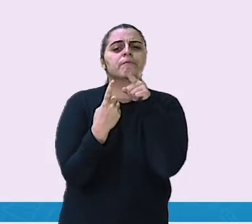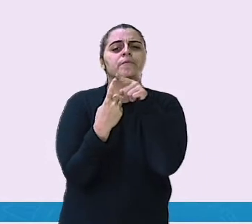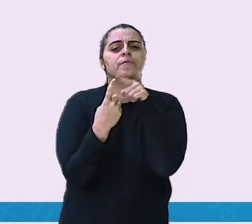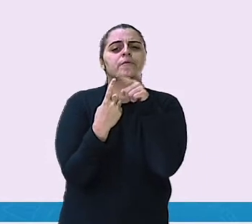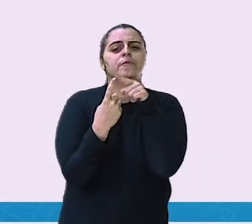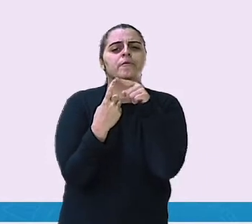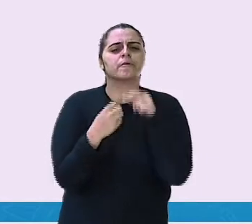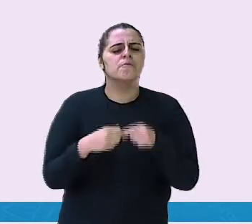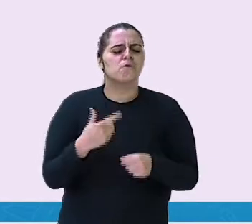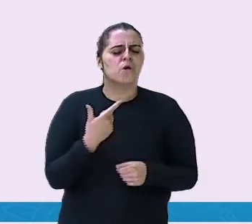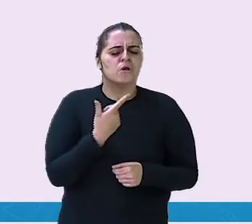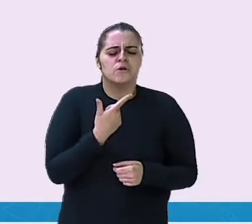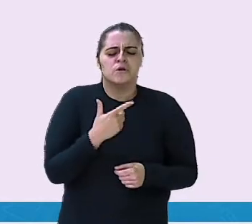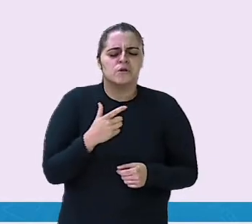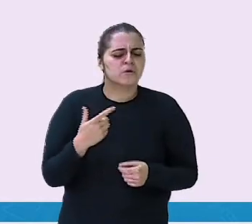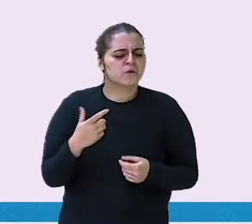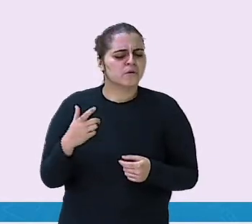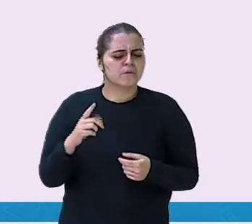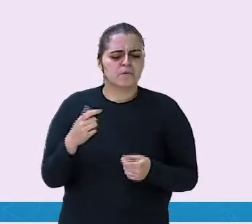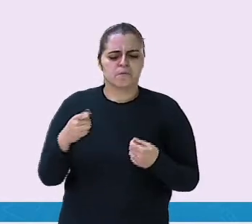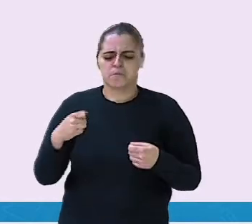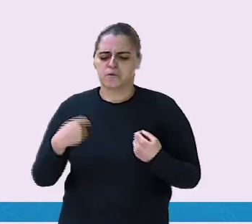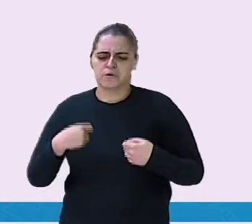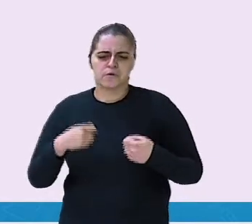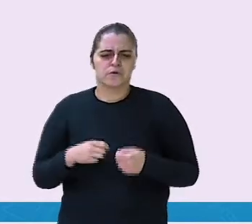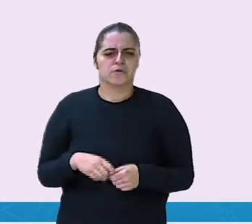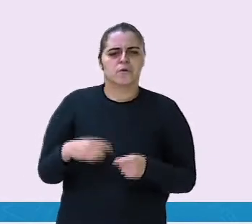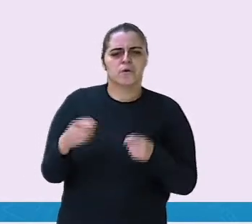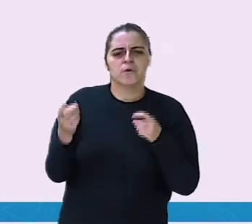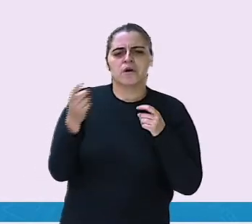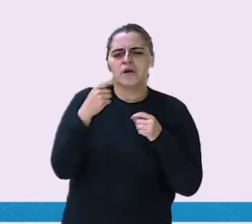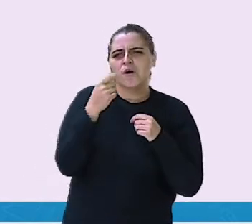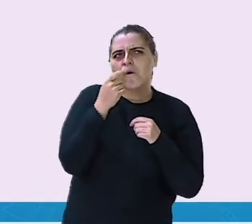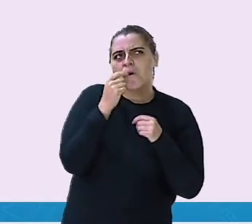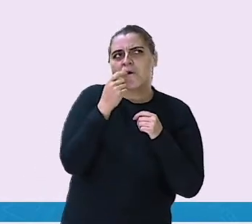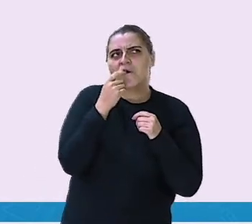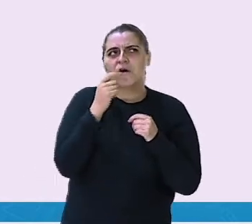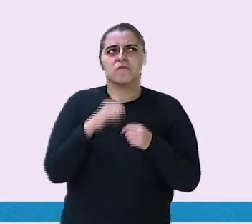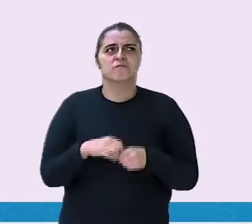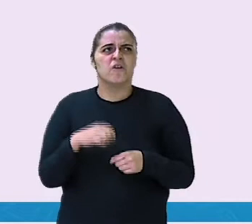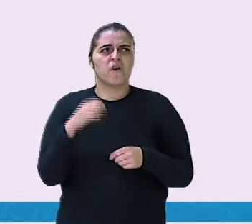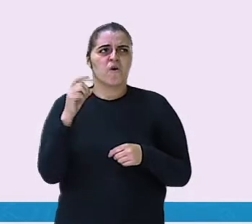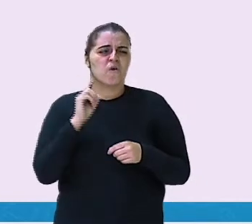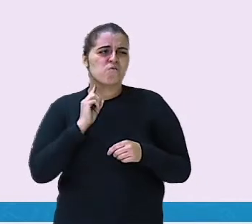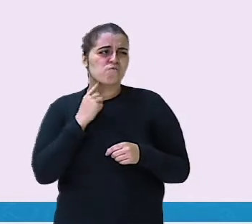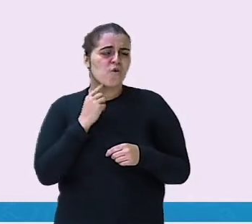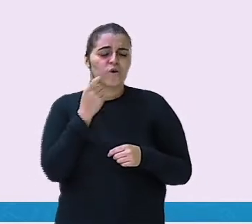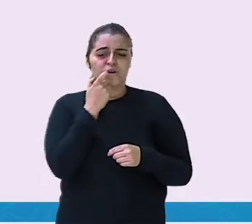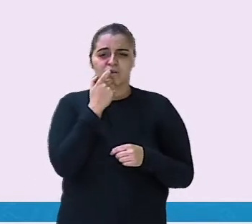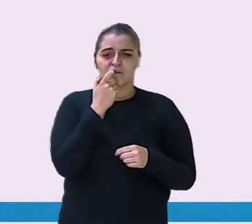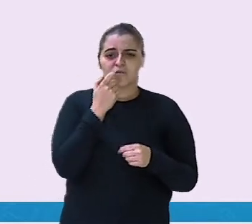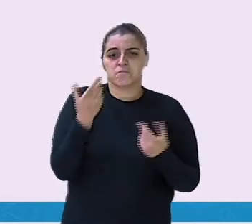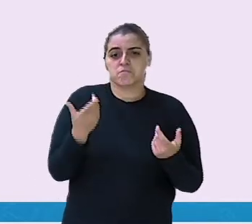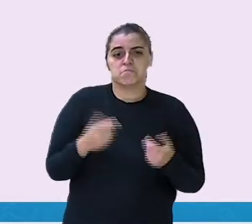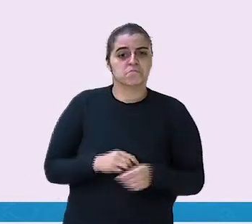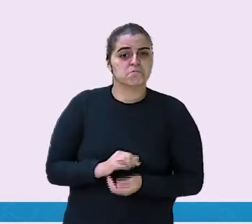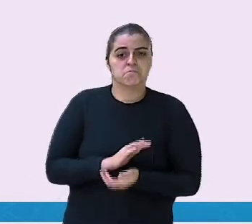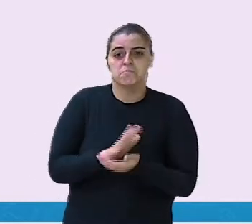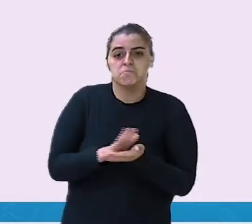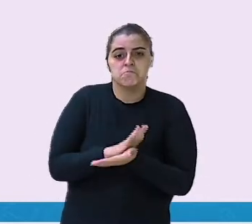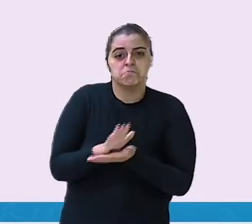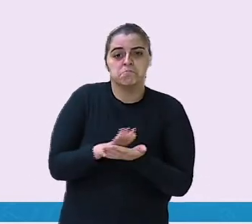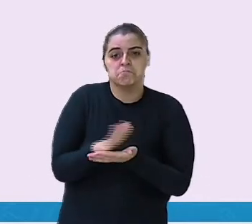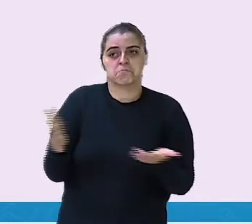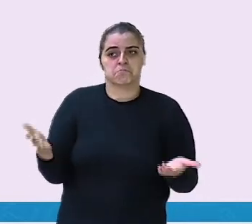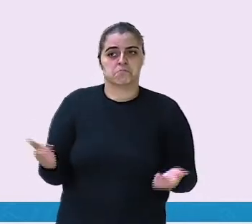Não preciso ir ao dentista. Nenhuma cárie e nenhum dente também.